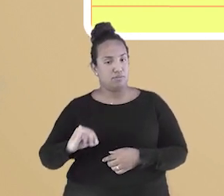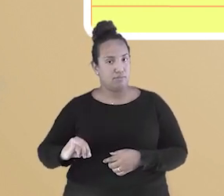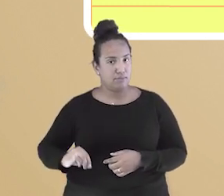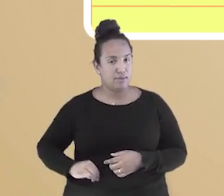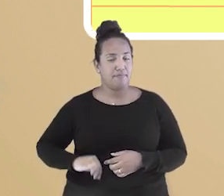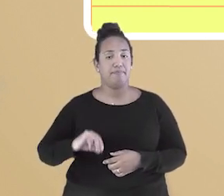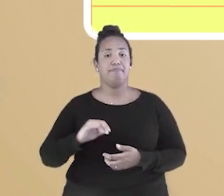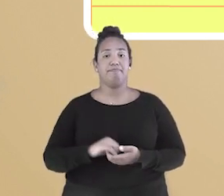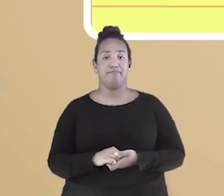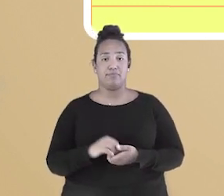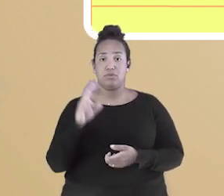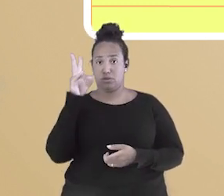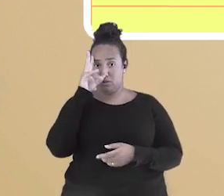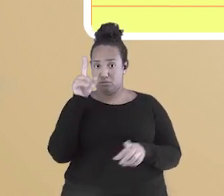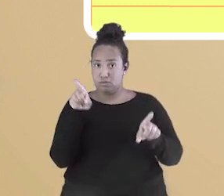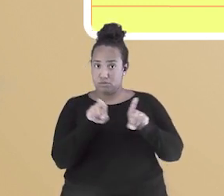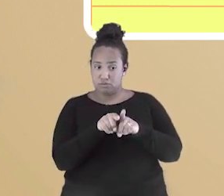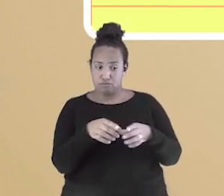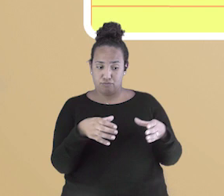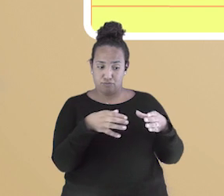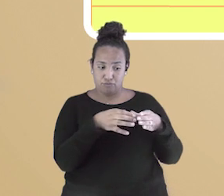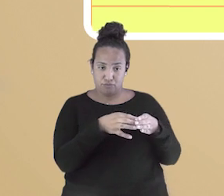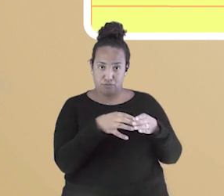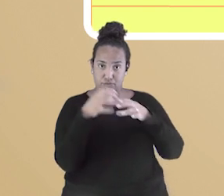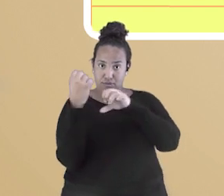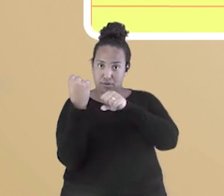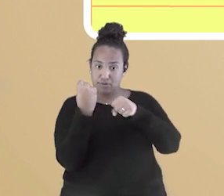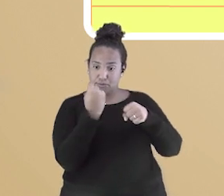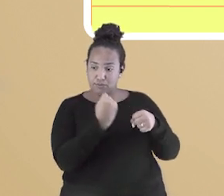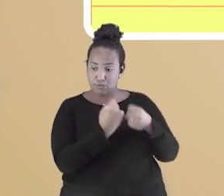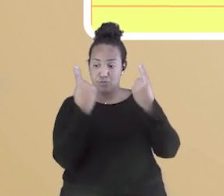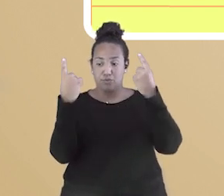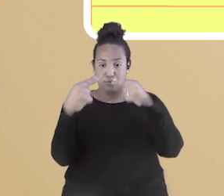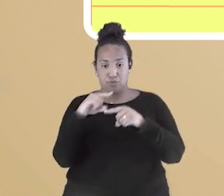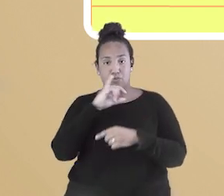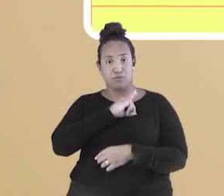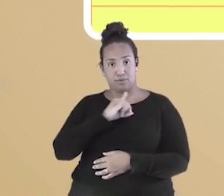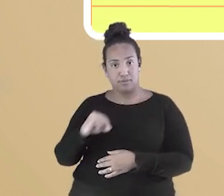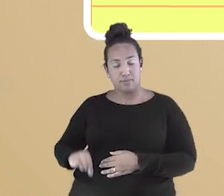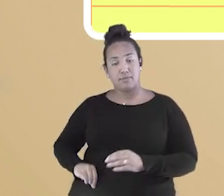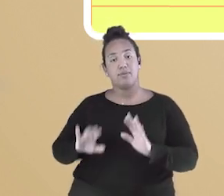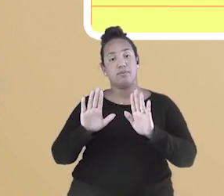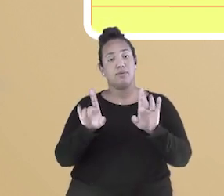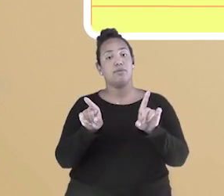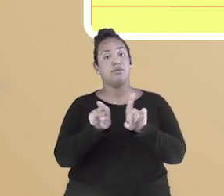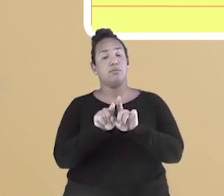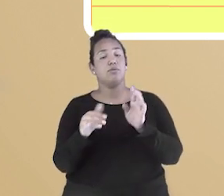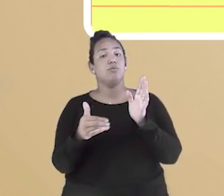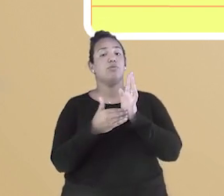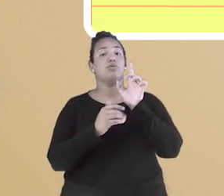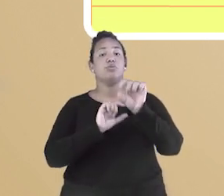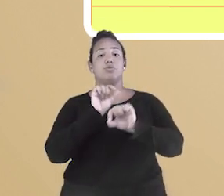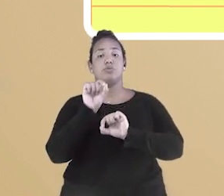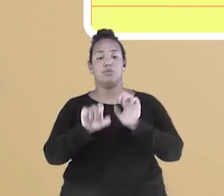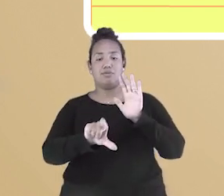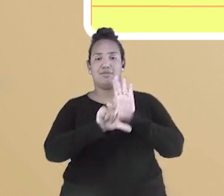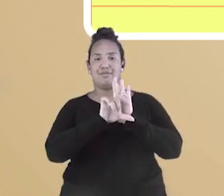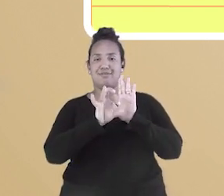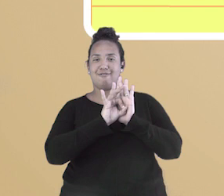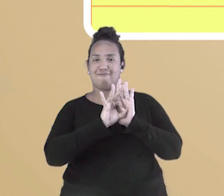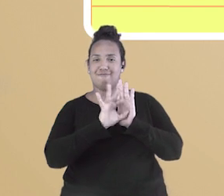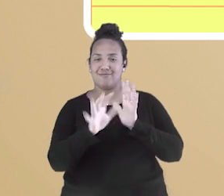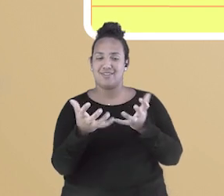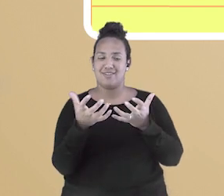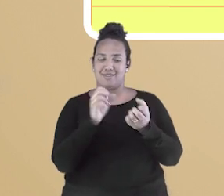também estava presente aqui contra a monarquia. E, por último, temos a questão abolicionista, que foi o momento de busca do fim da